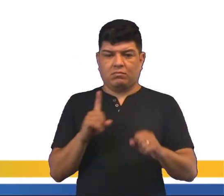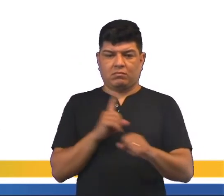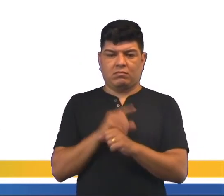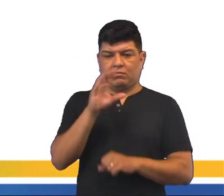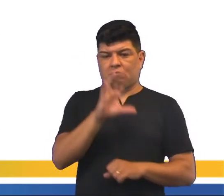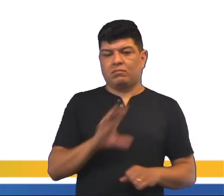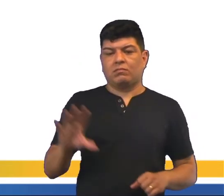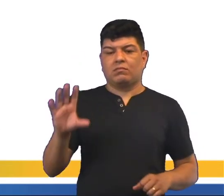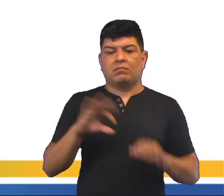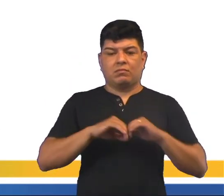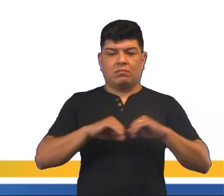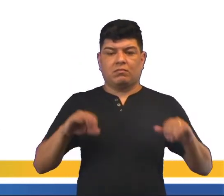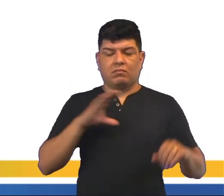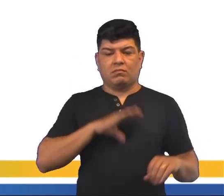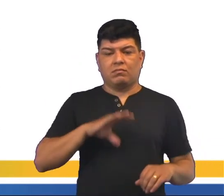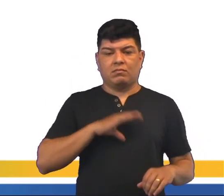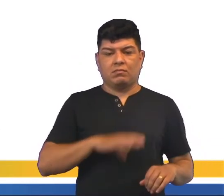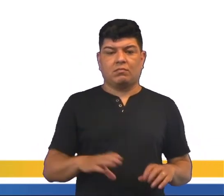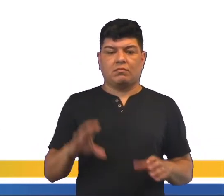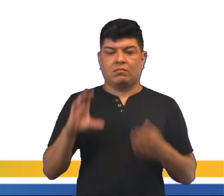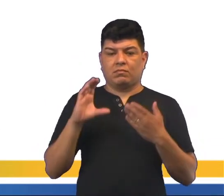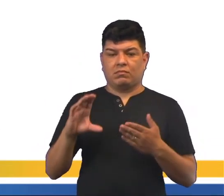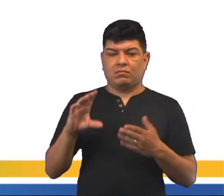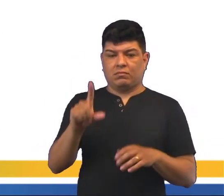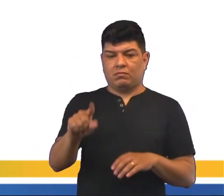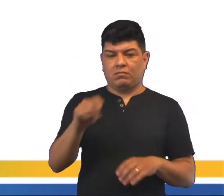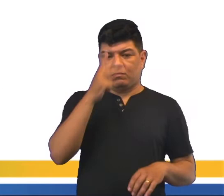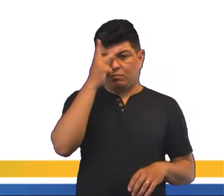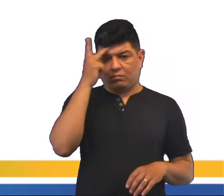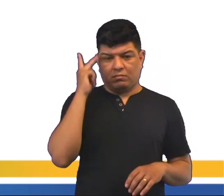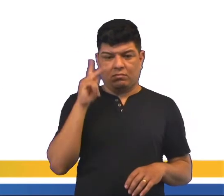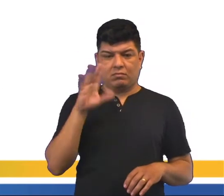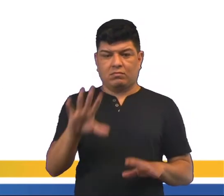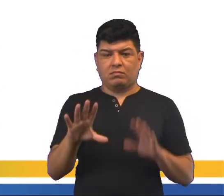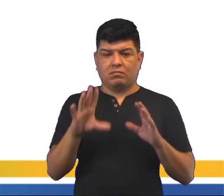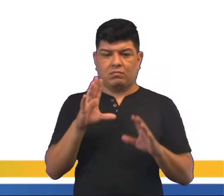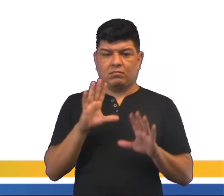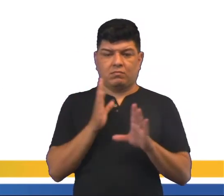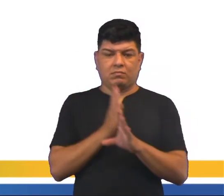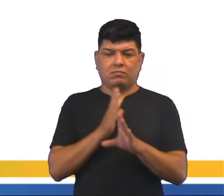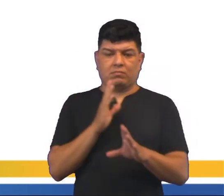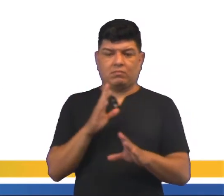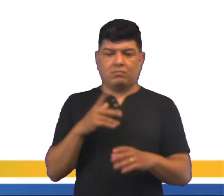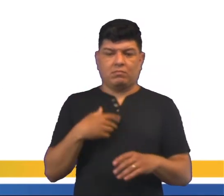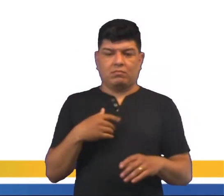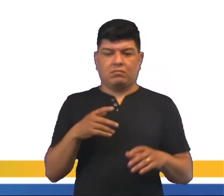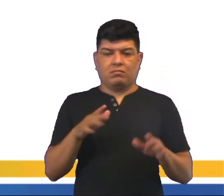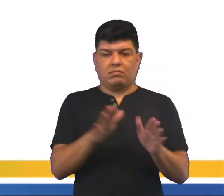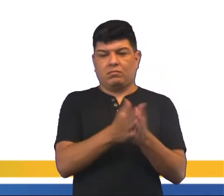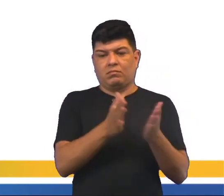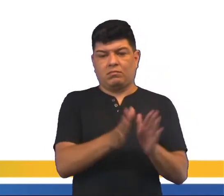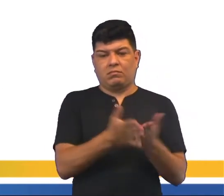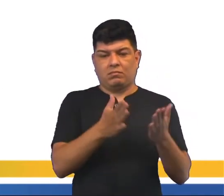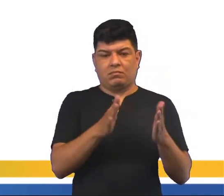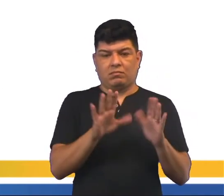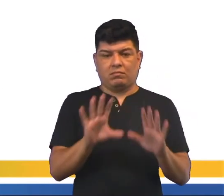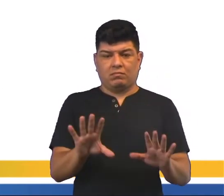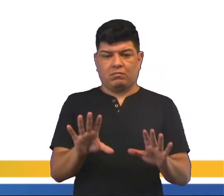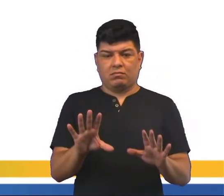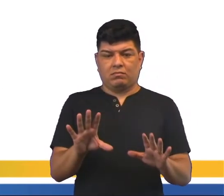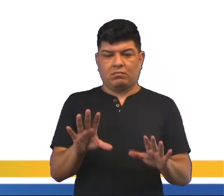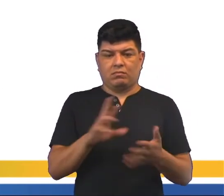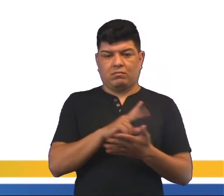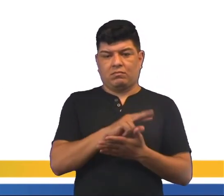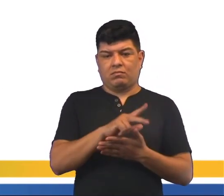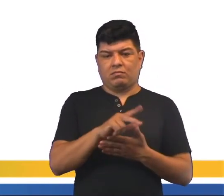socioespacial ou segregação urbana. Letra C. A escolha das pessoas é fator preponderante para